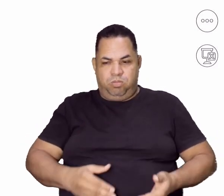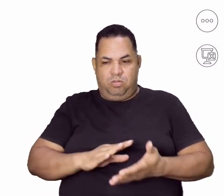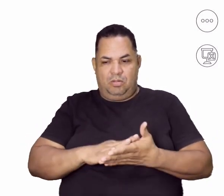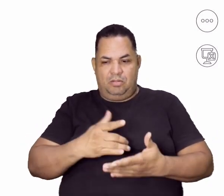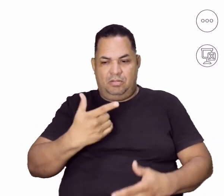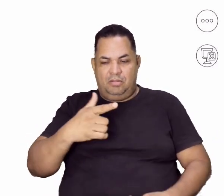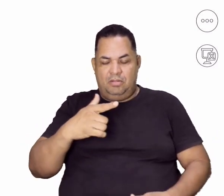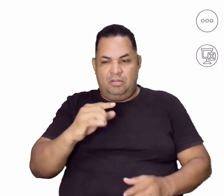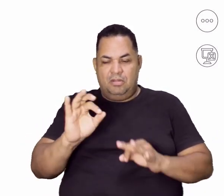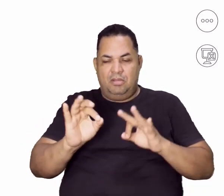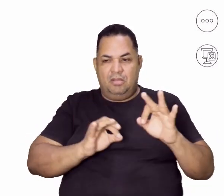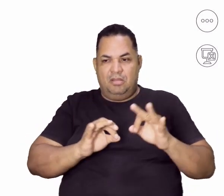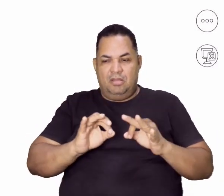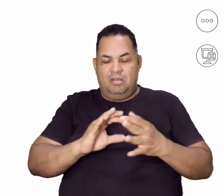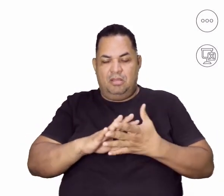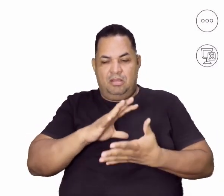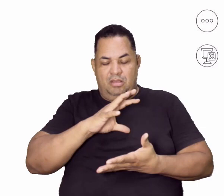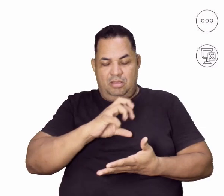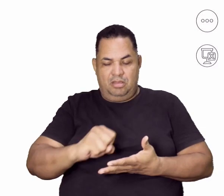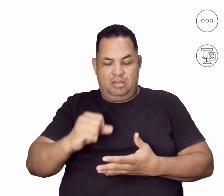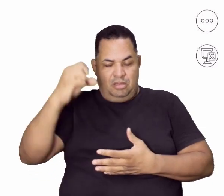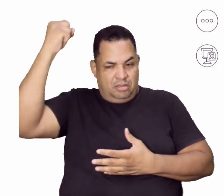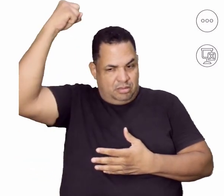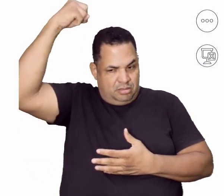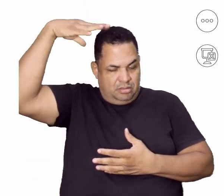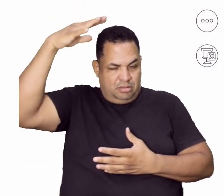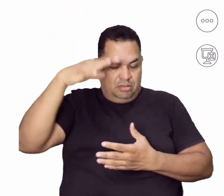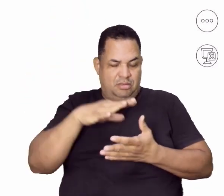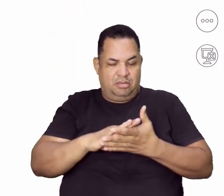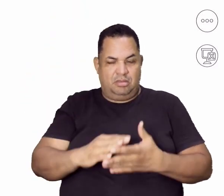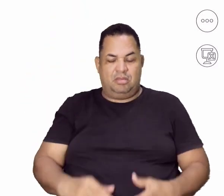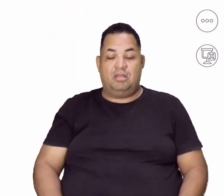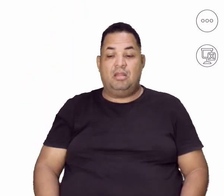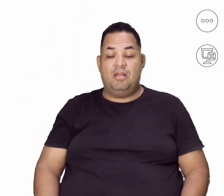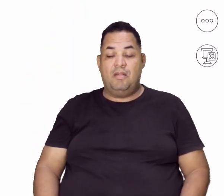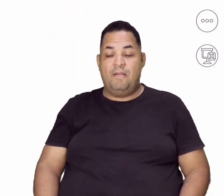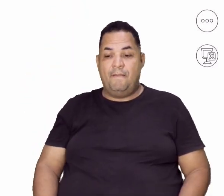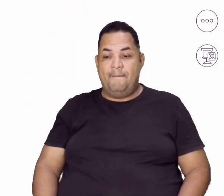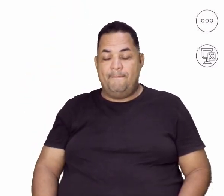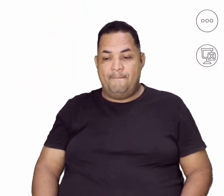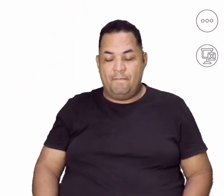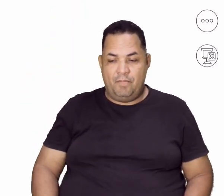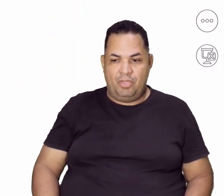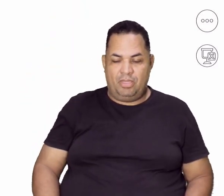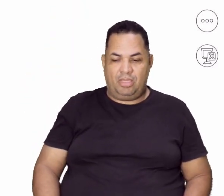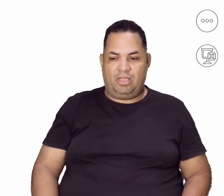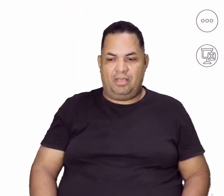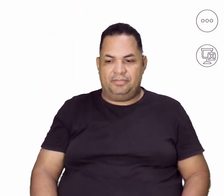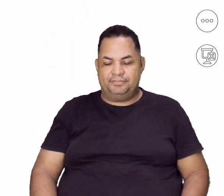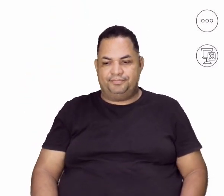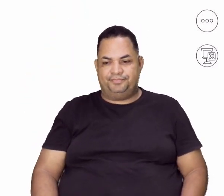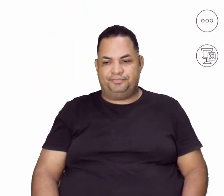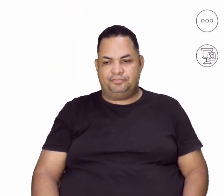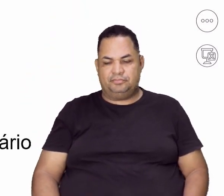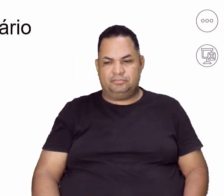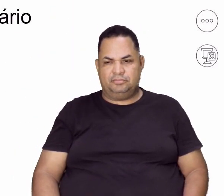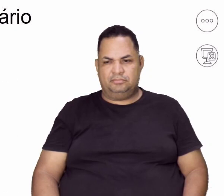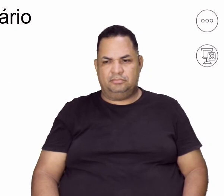não ter aquela, tirar aquela culpa de ter ingerido o alimento. E aí o que que se percebe, Prof?